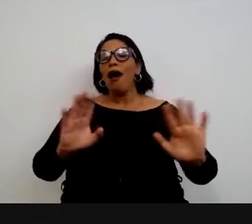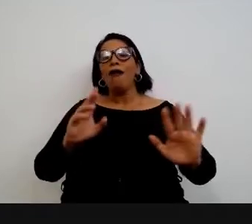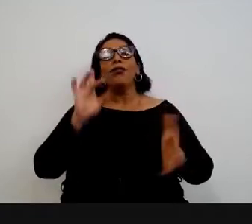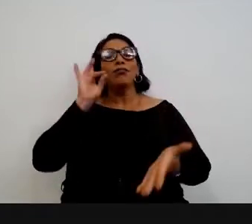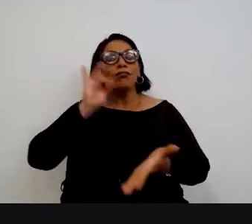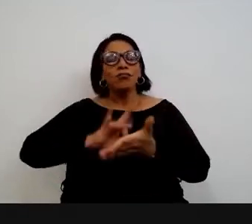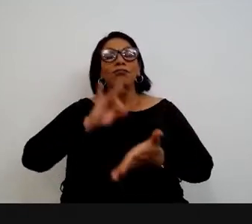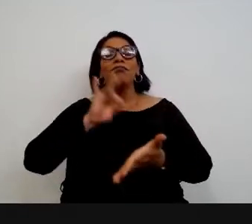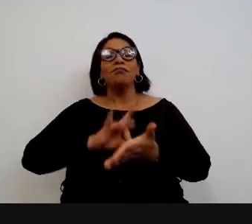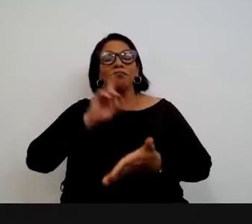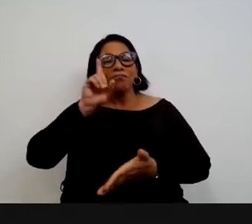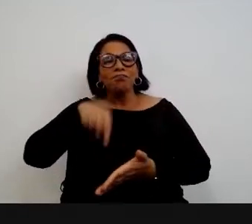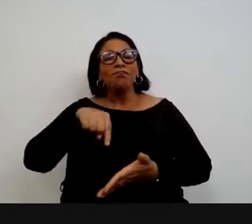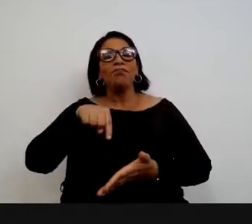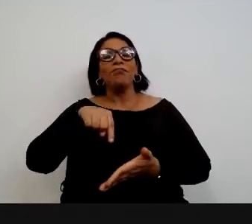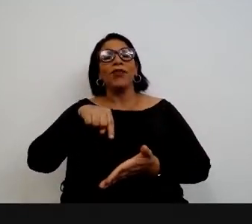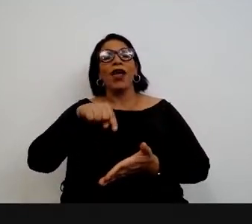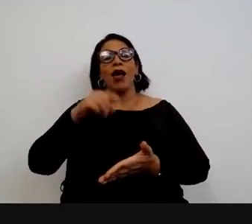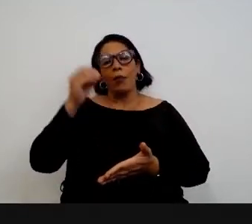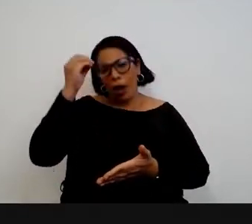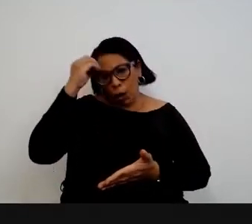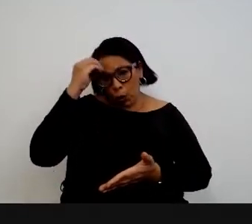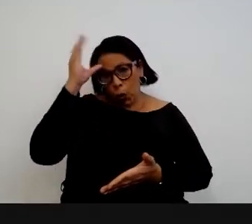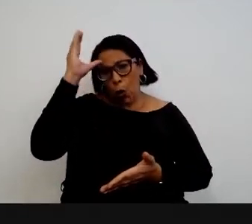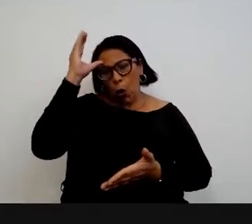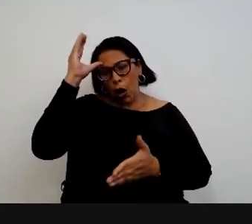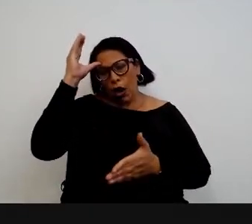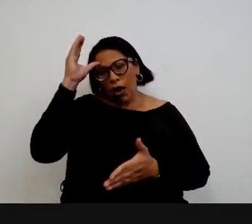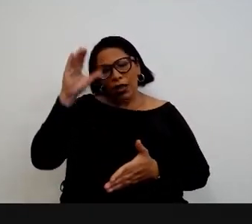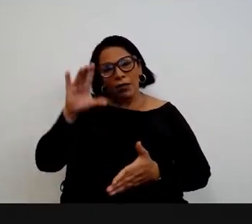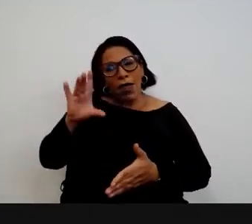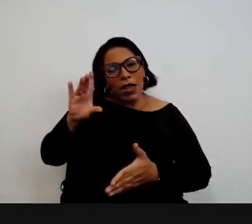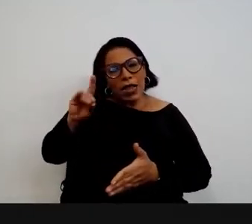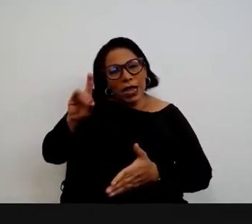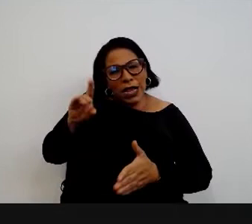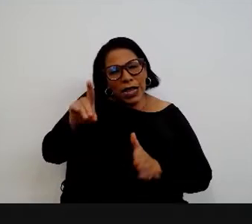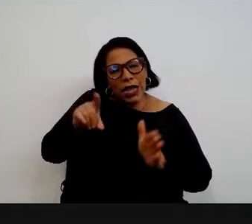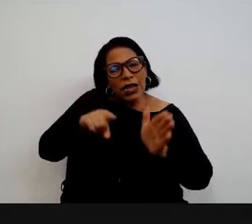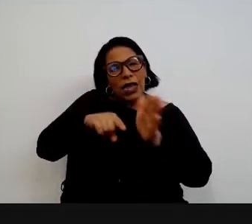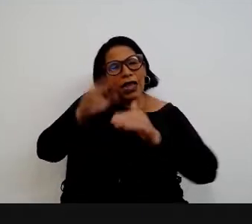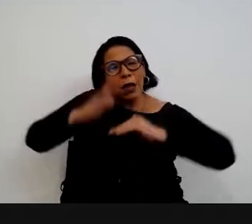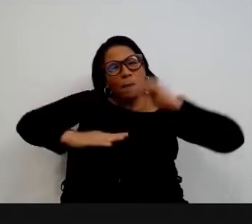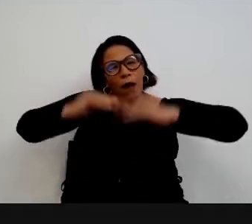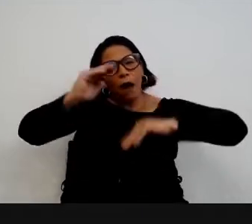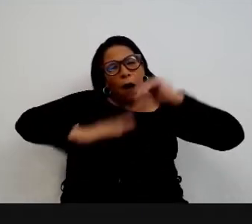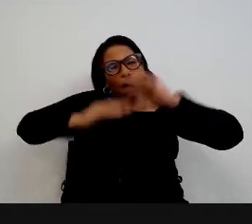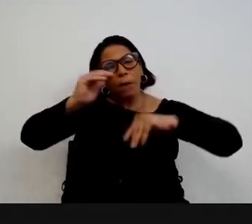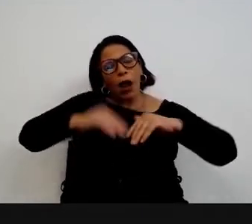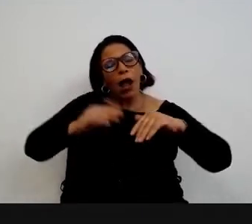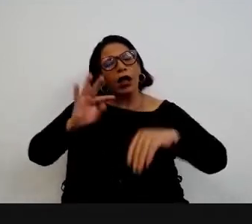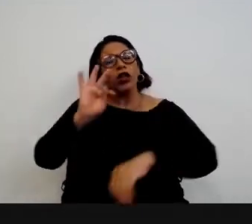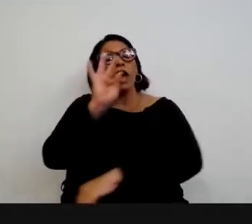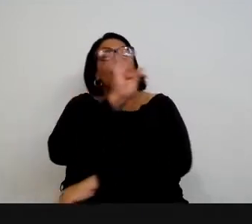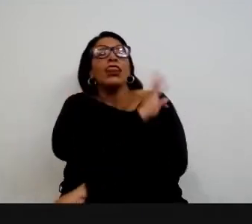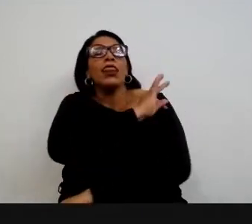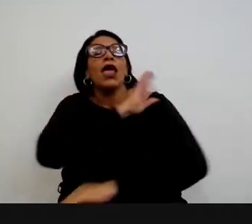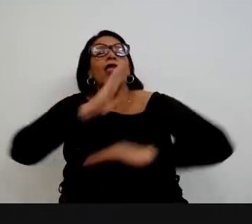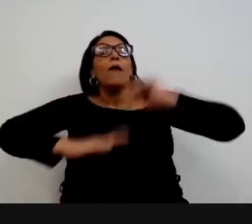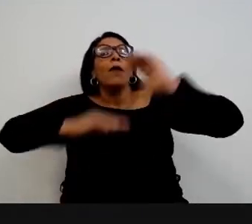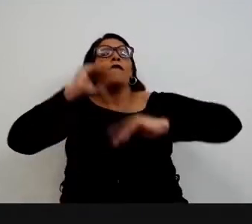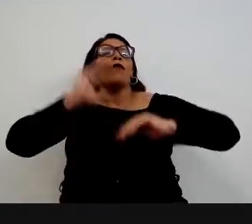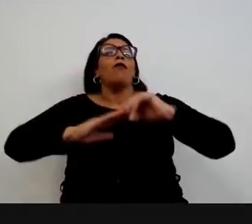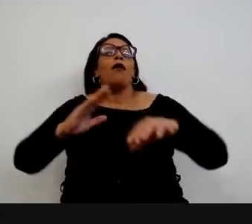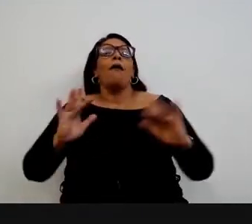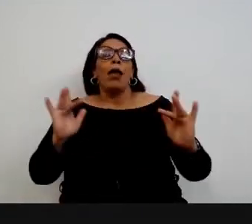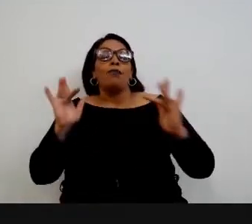verdade, o conhecimento científico e a prática técnico-profissional estão cada